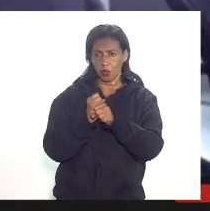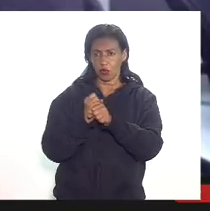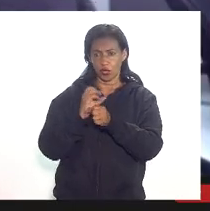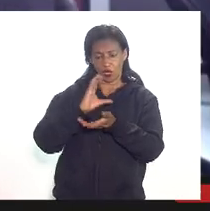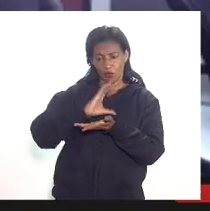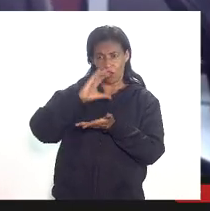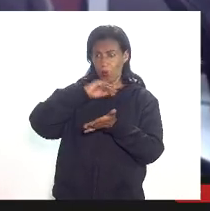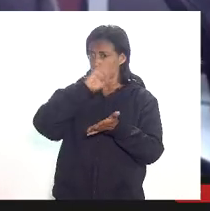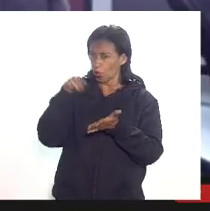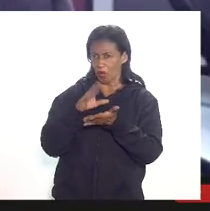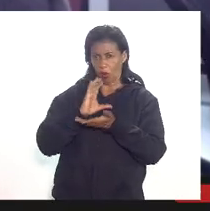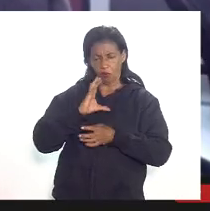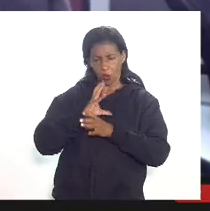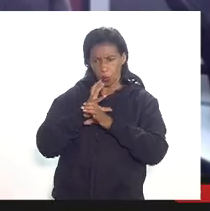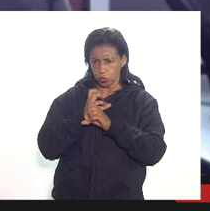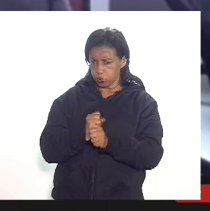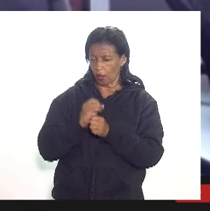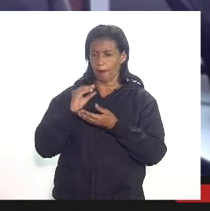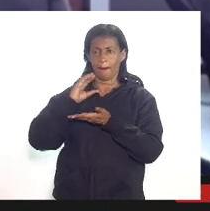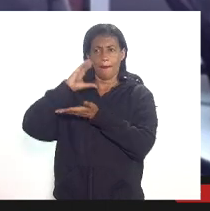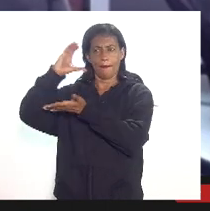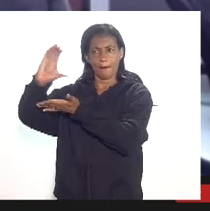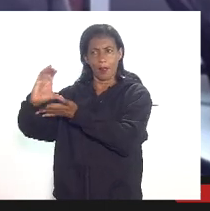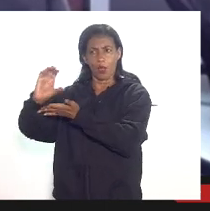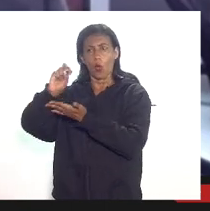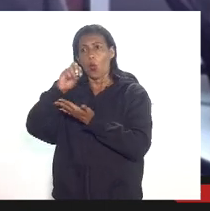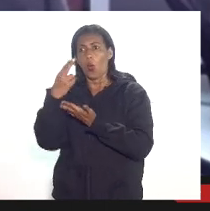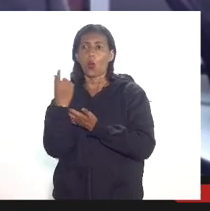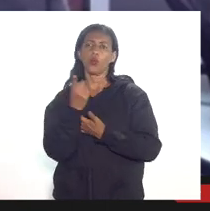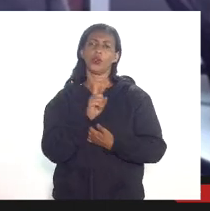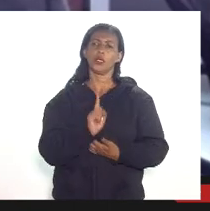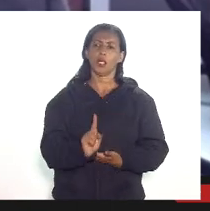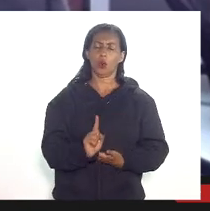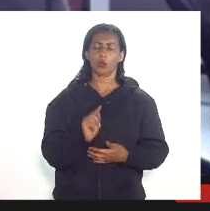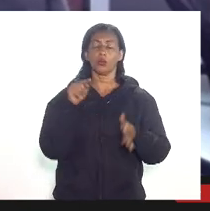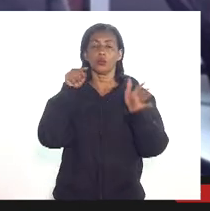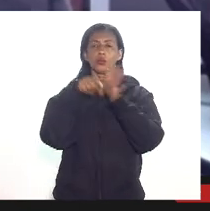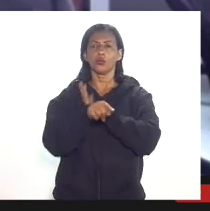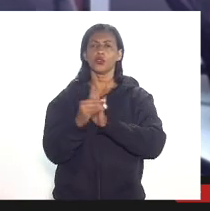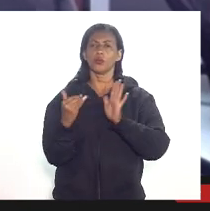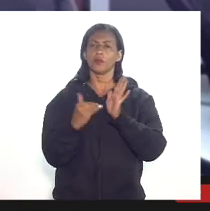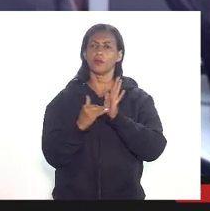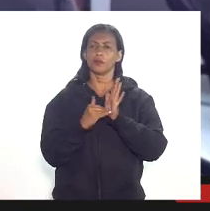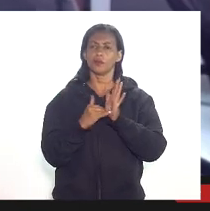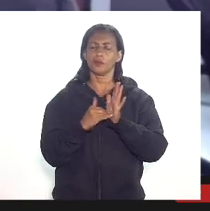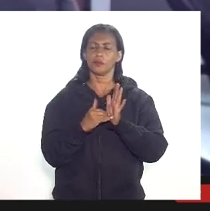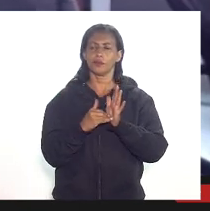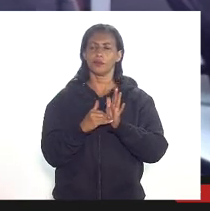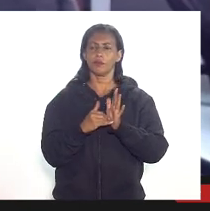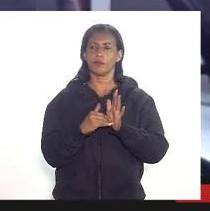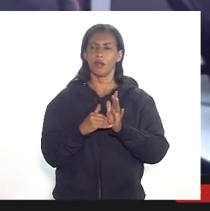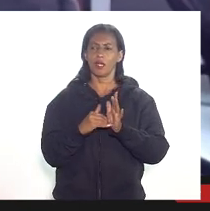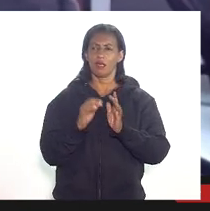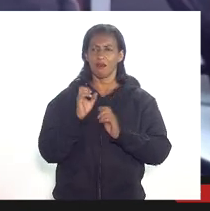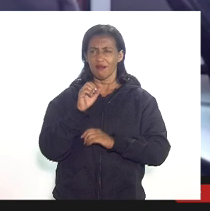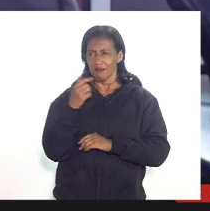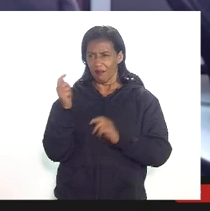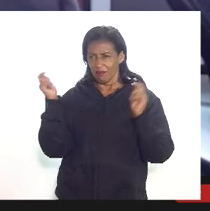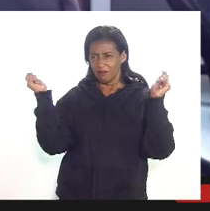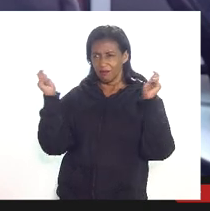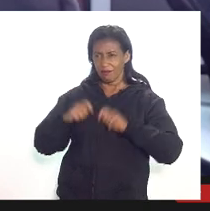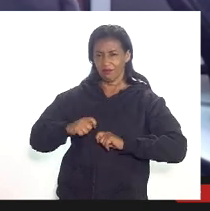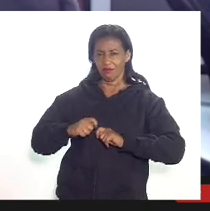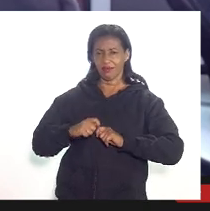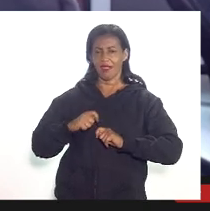ou não e o último pergunta em relação a esse item seria possível na fase de exploração ser